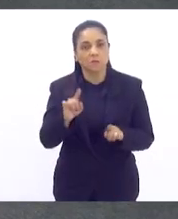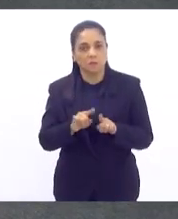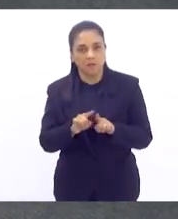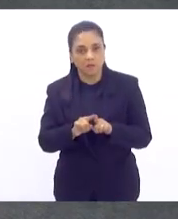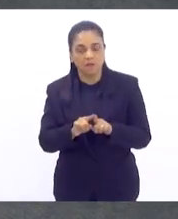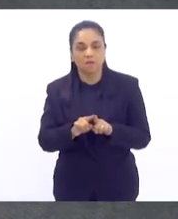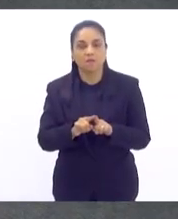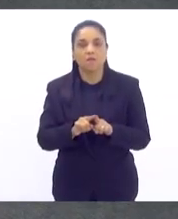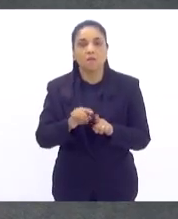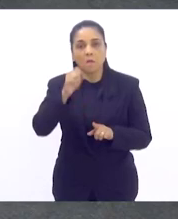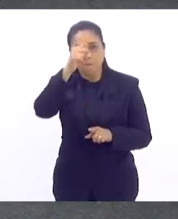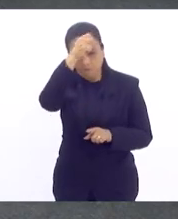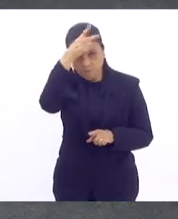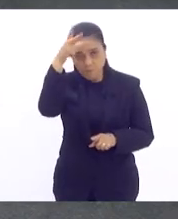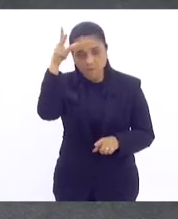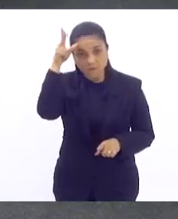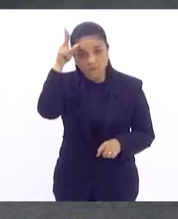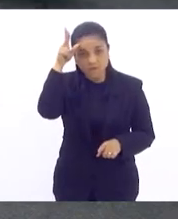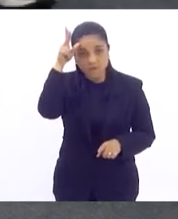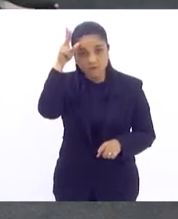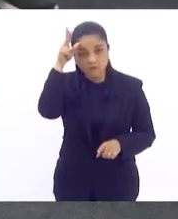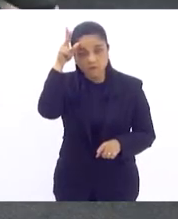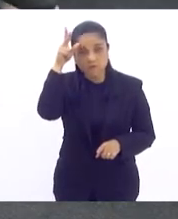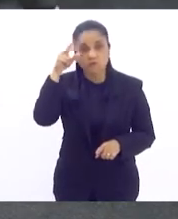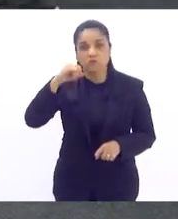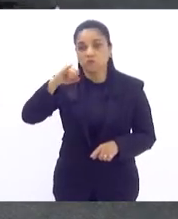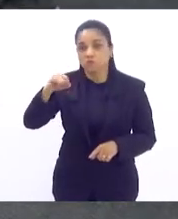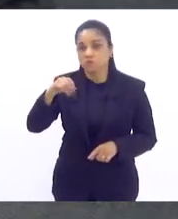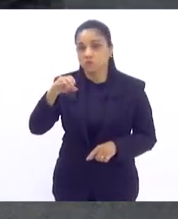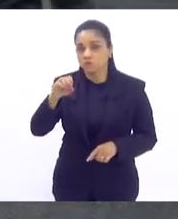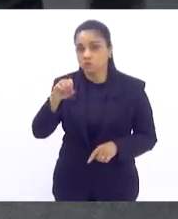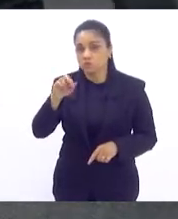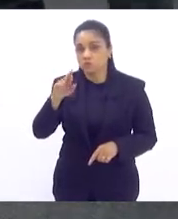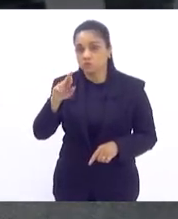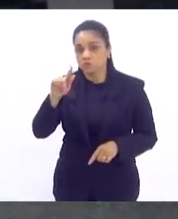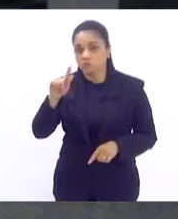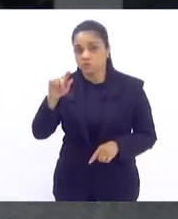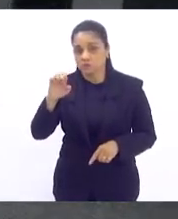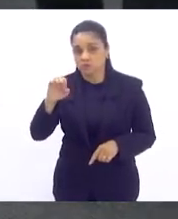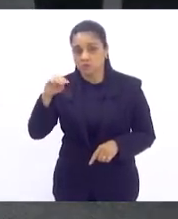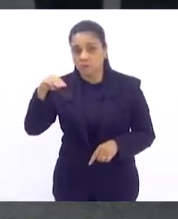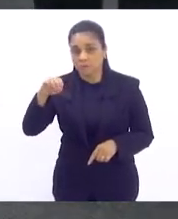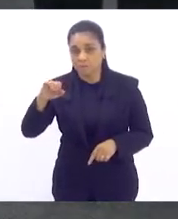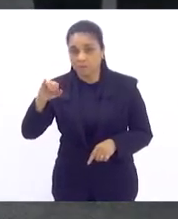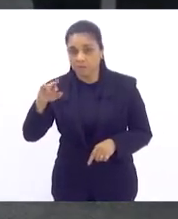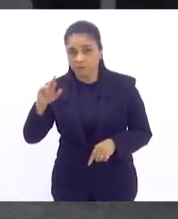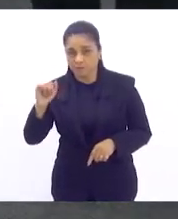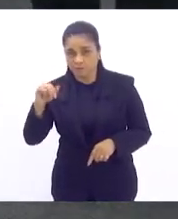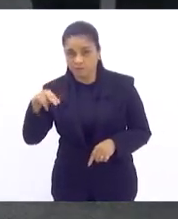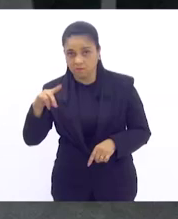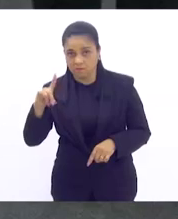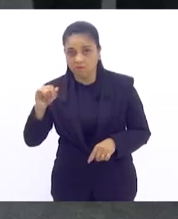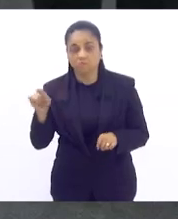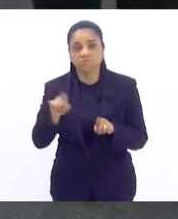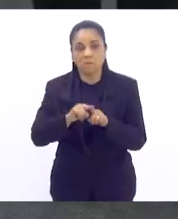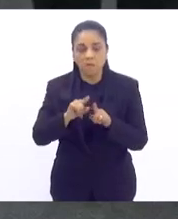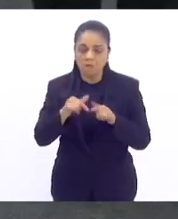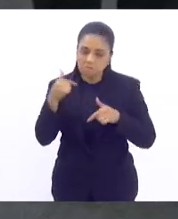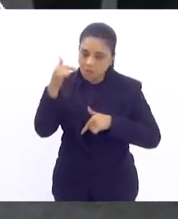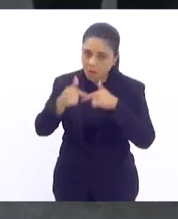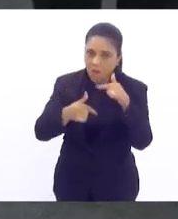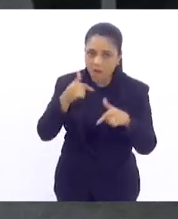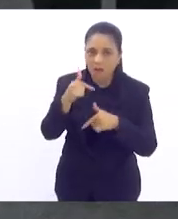prefeito Jorge Miranda, que se atém à necessidade imediata